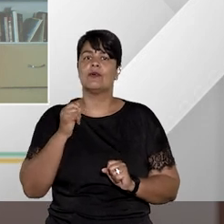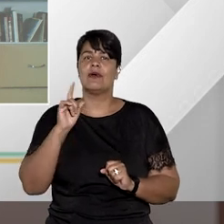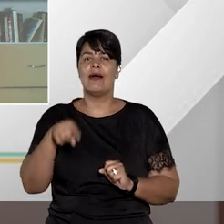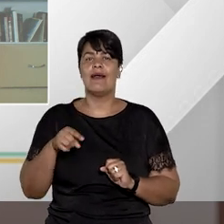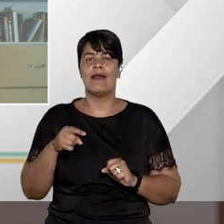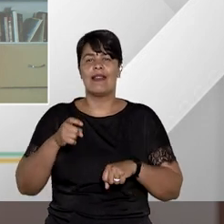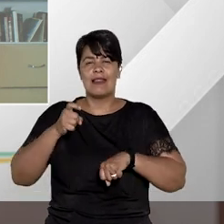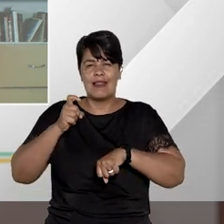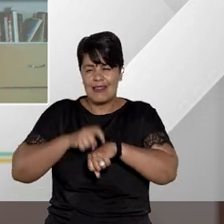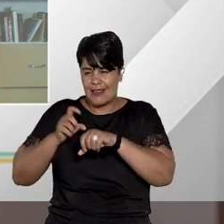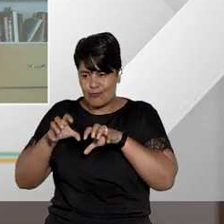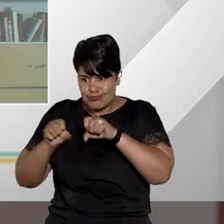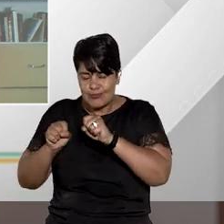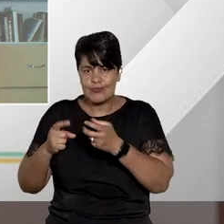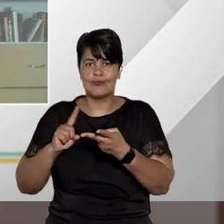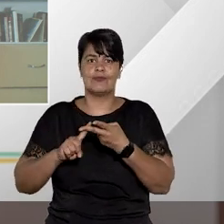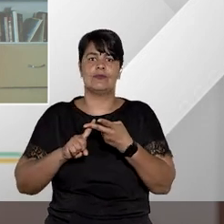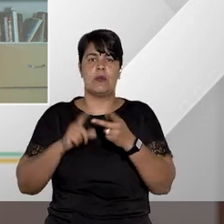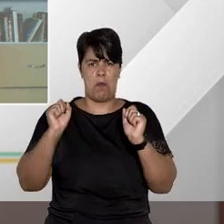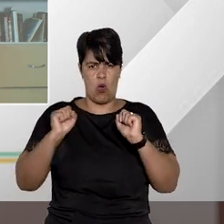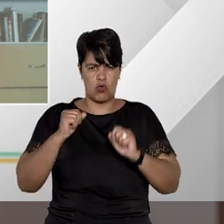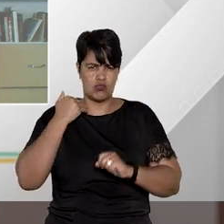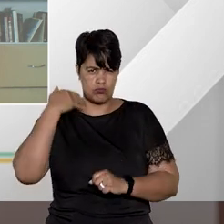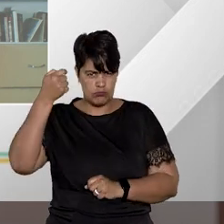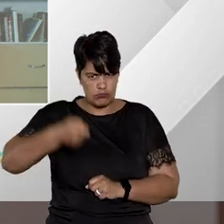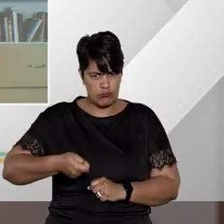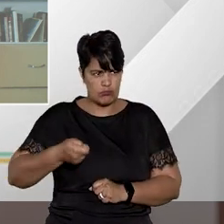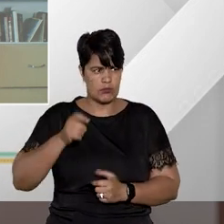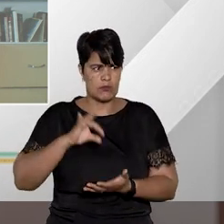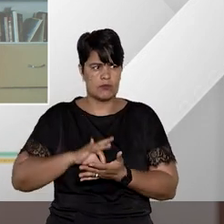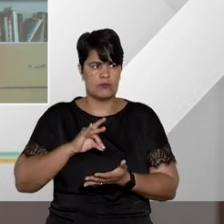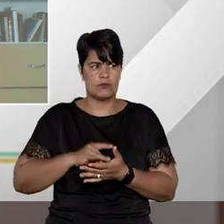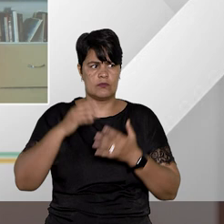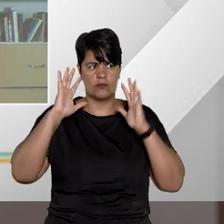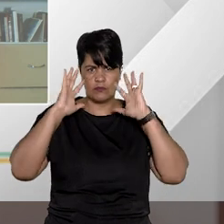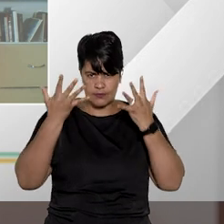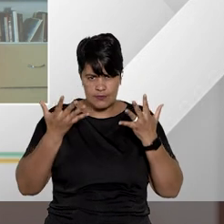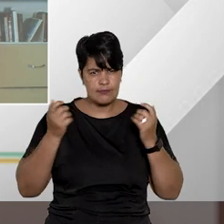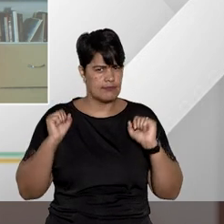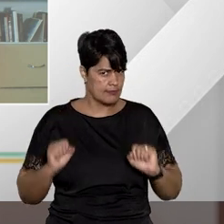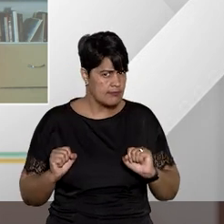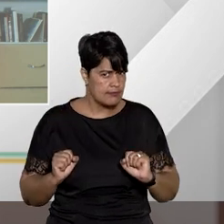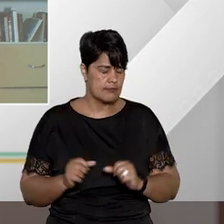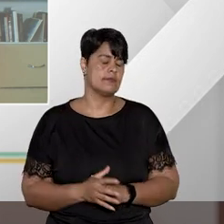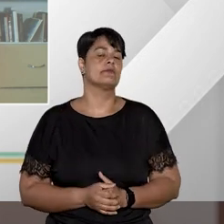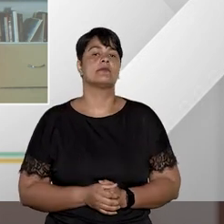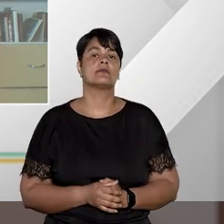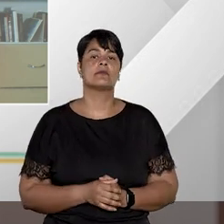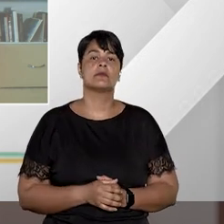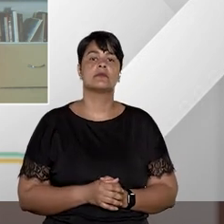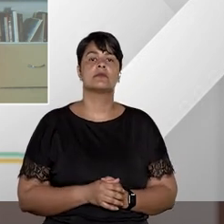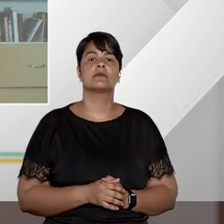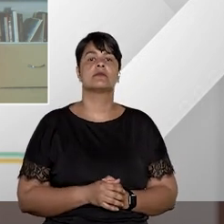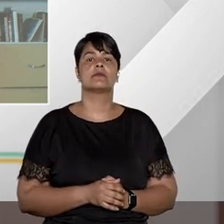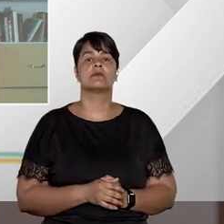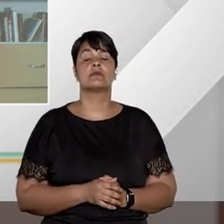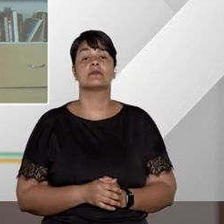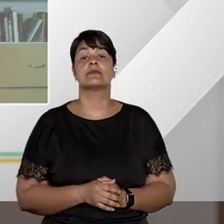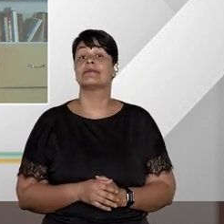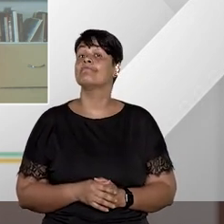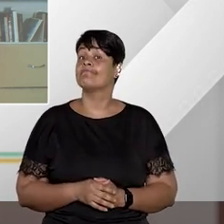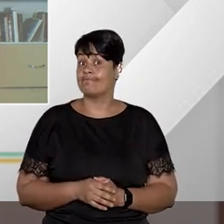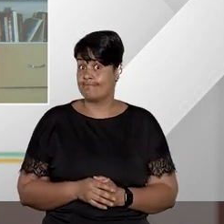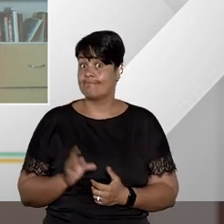concedida a ordem pelo magistrado de ofício? É, é exatamente dentro do cenário. Havendo a